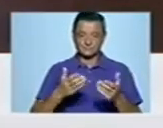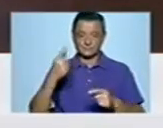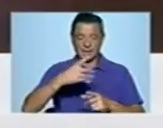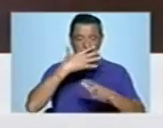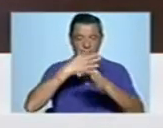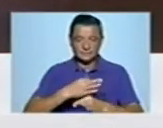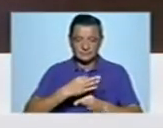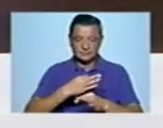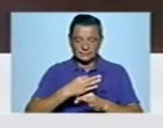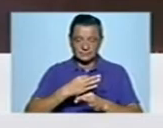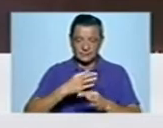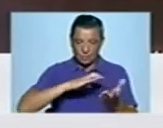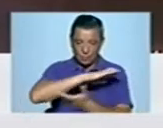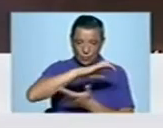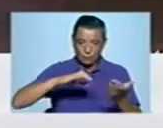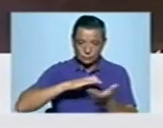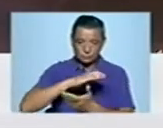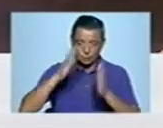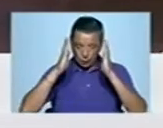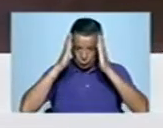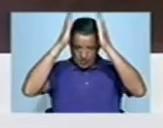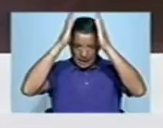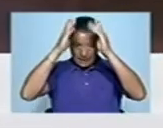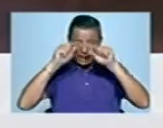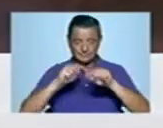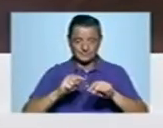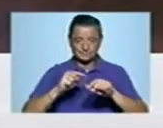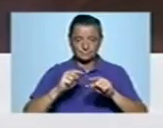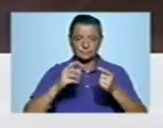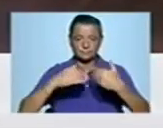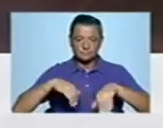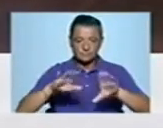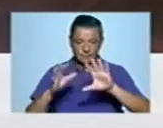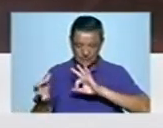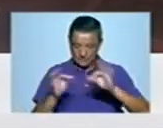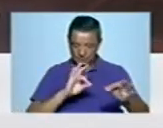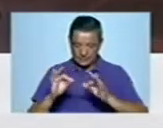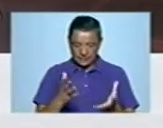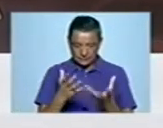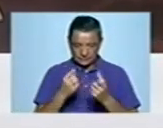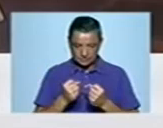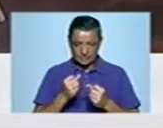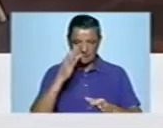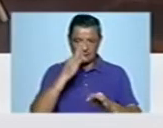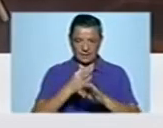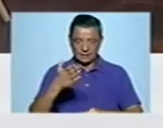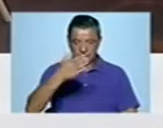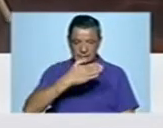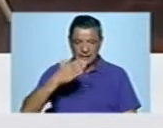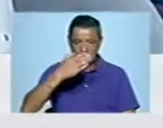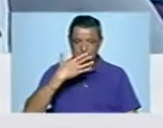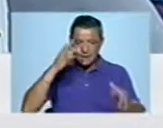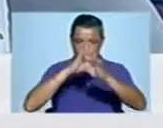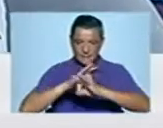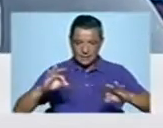Acredito que a Azafama seja muito grande agora em Tomar. De que forma é que se estão a preparar para receber mais uma gala das sete maravilhas à mesa?